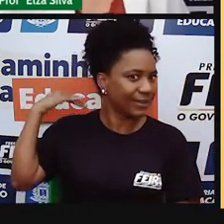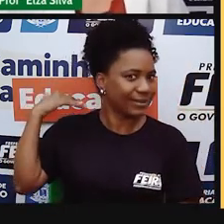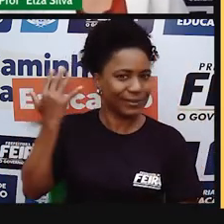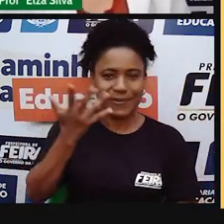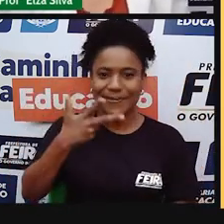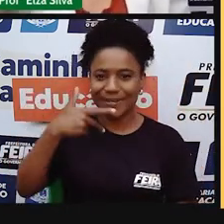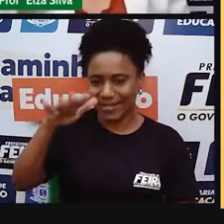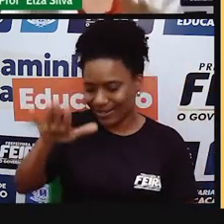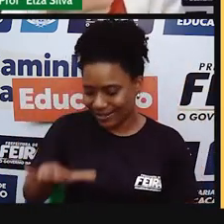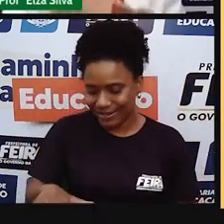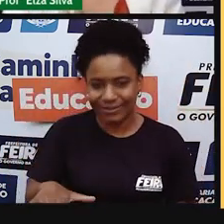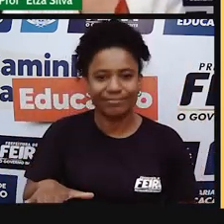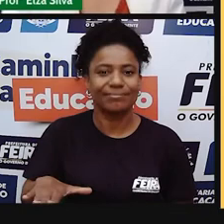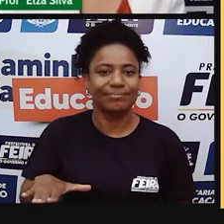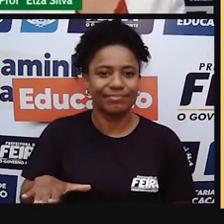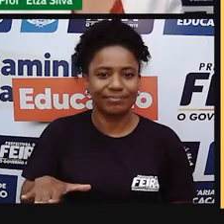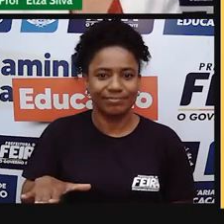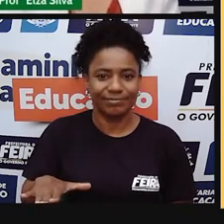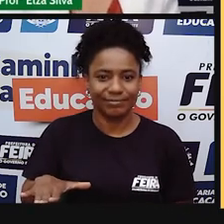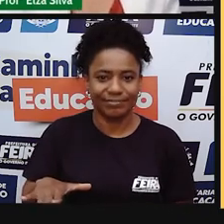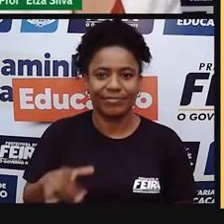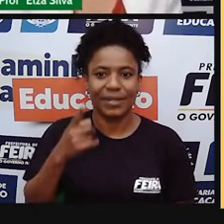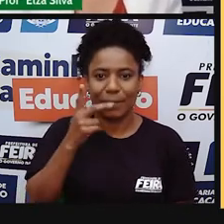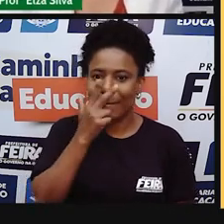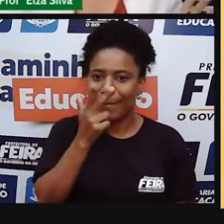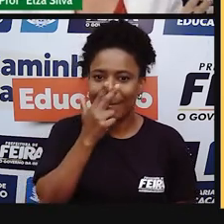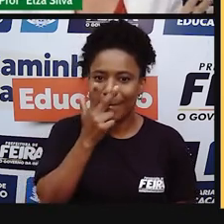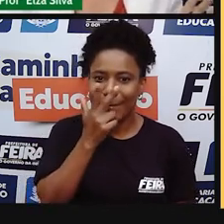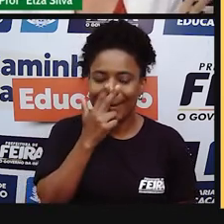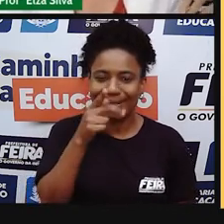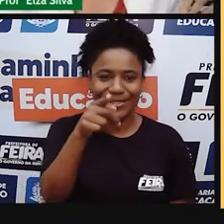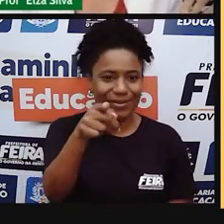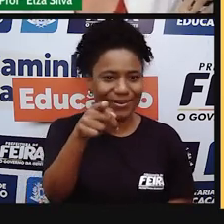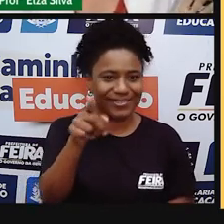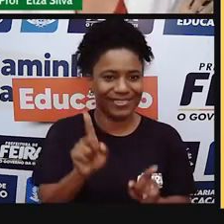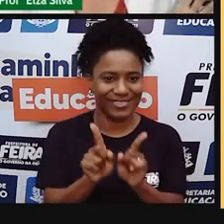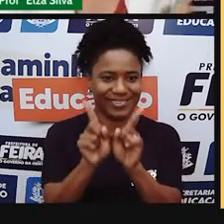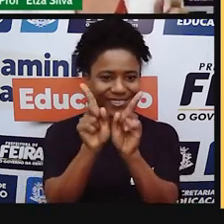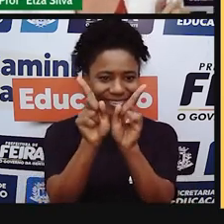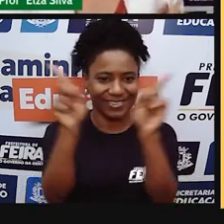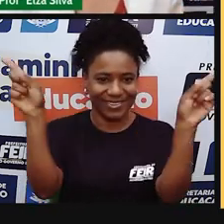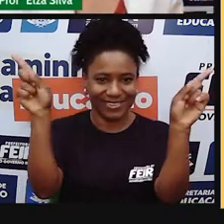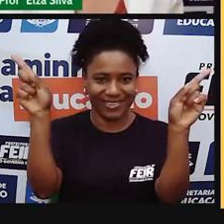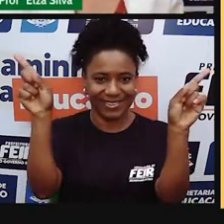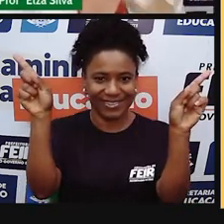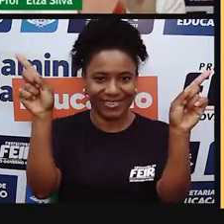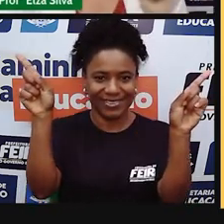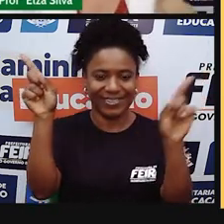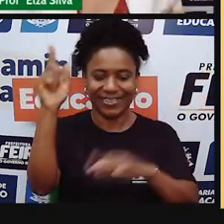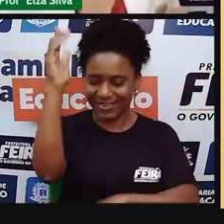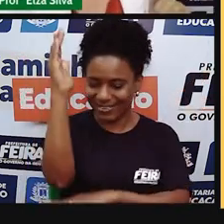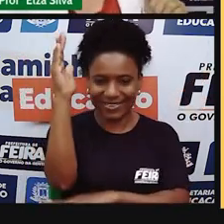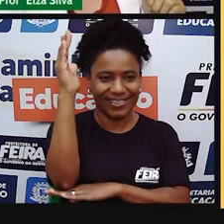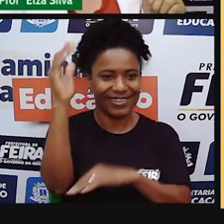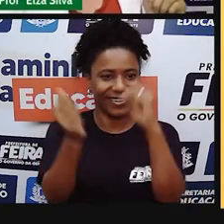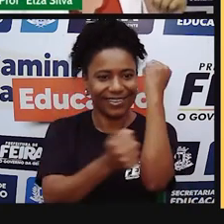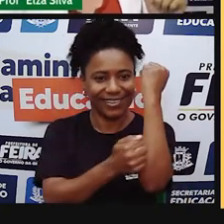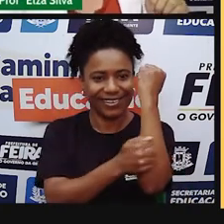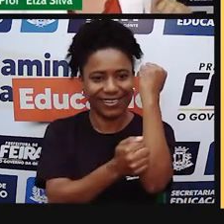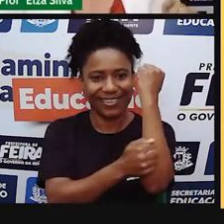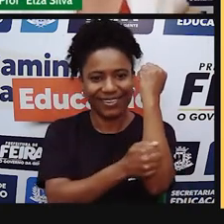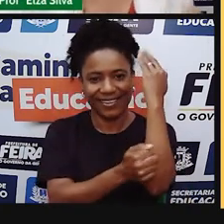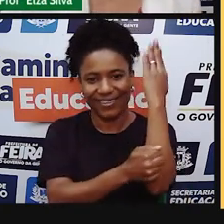televisão, ela era mais ou menos como esse modelo aqui. Só que a caixa dela era de madeira e era preto e branco.